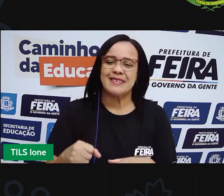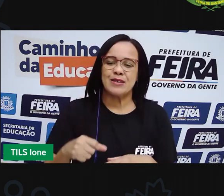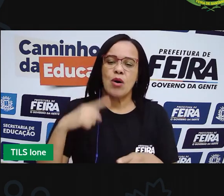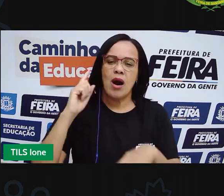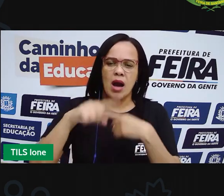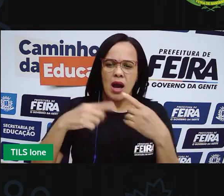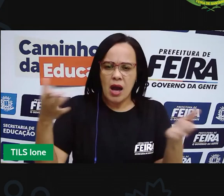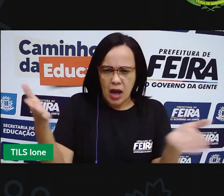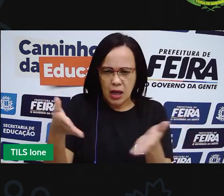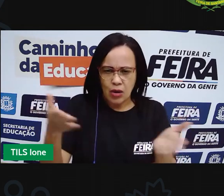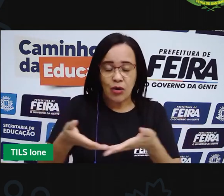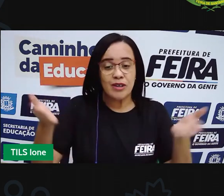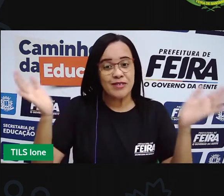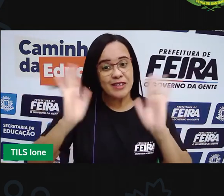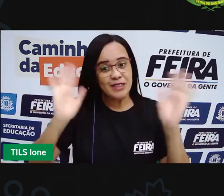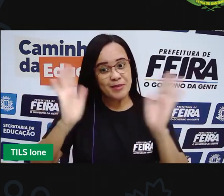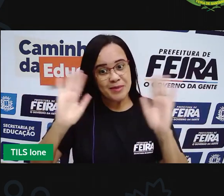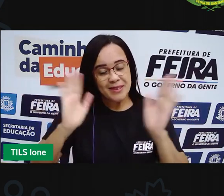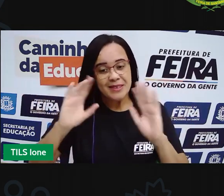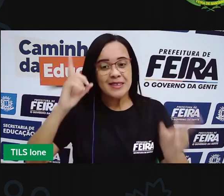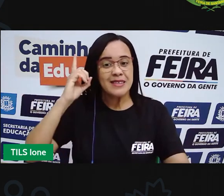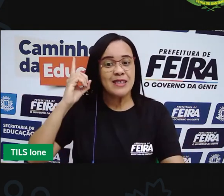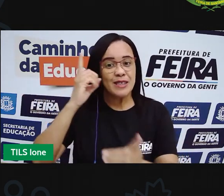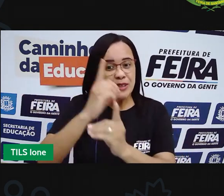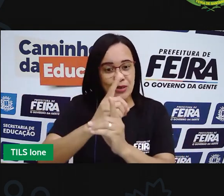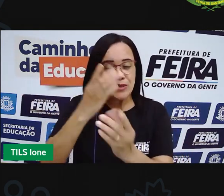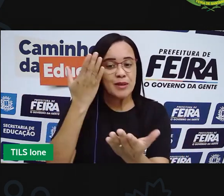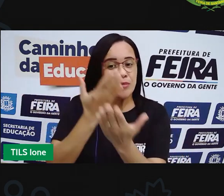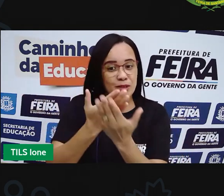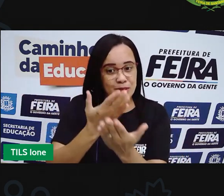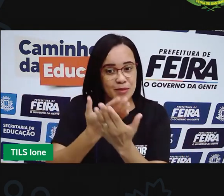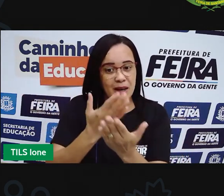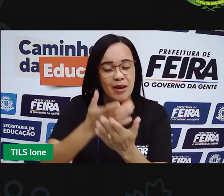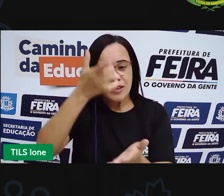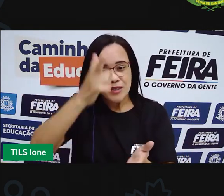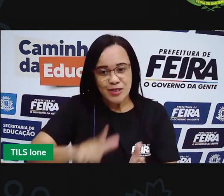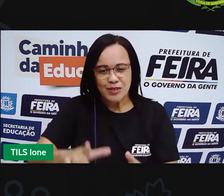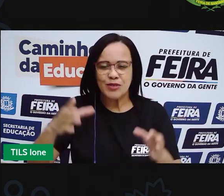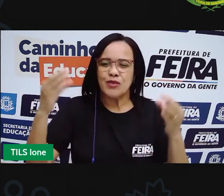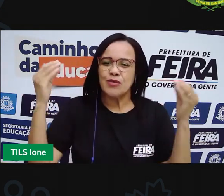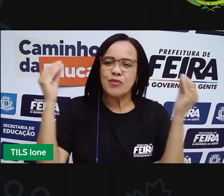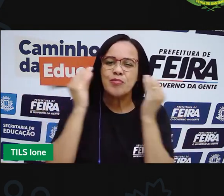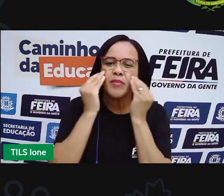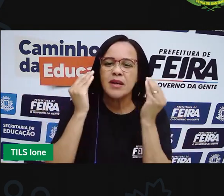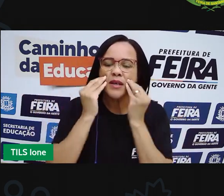e nos encontramos na próxima aula. Beijo grande no coração.